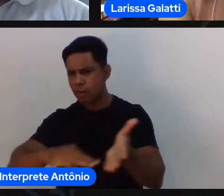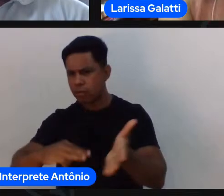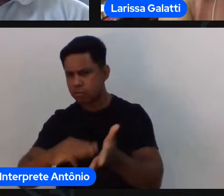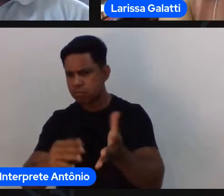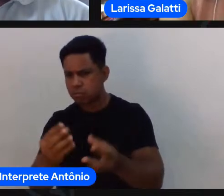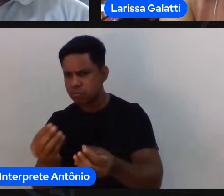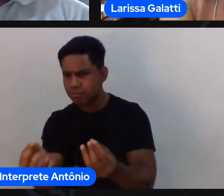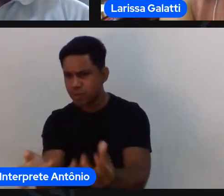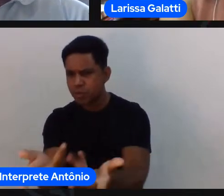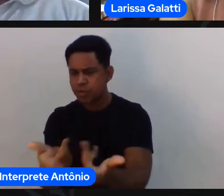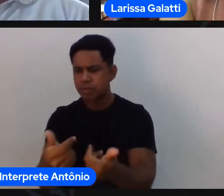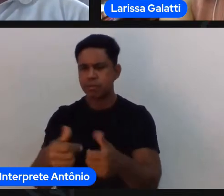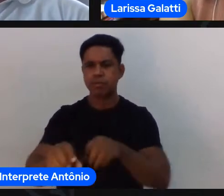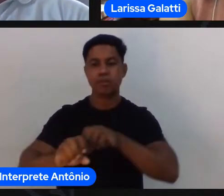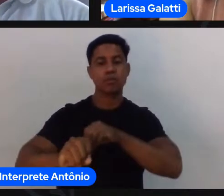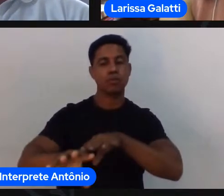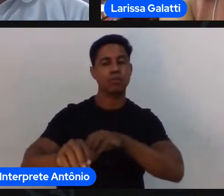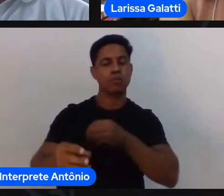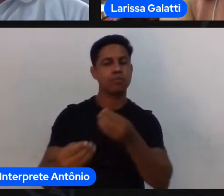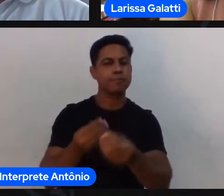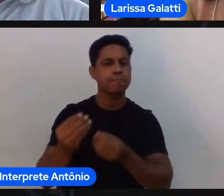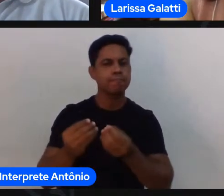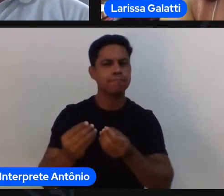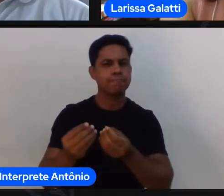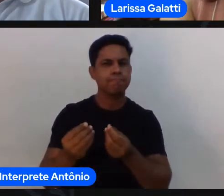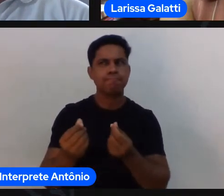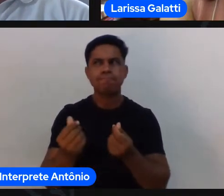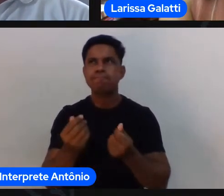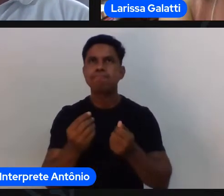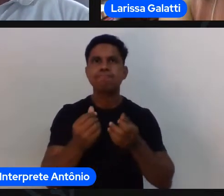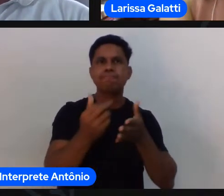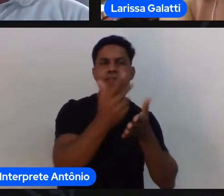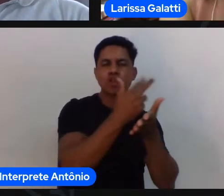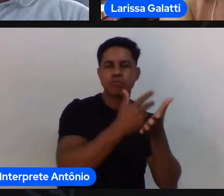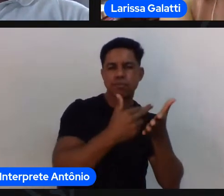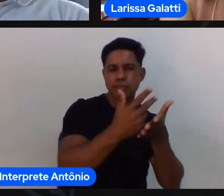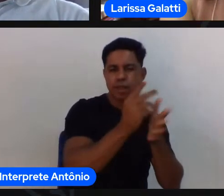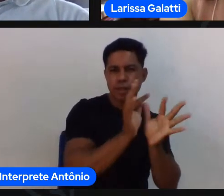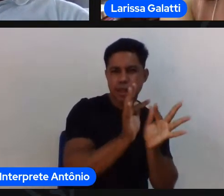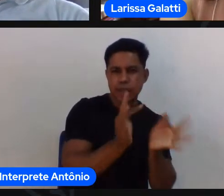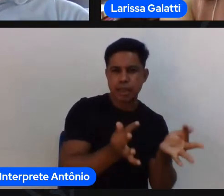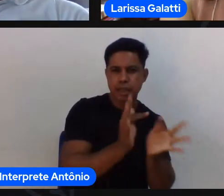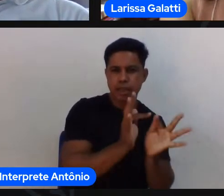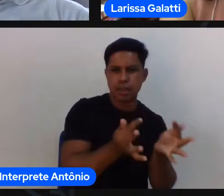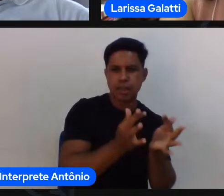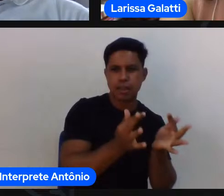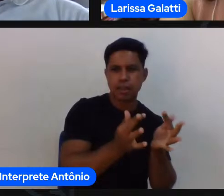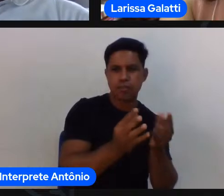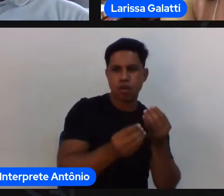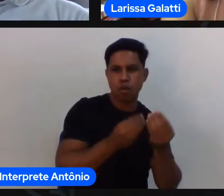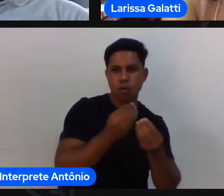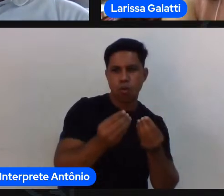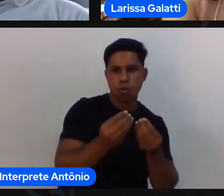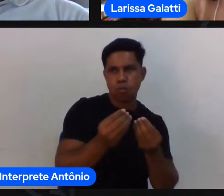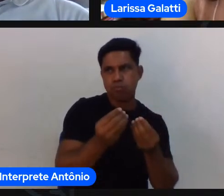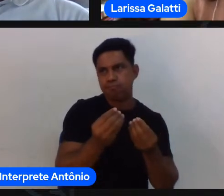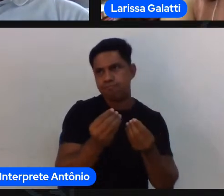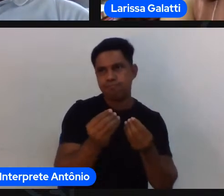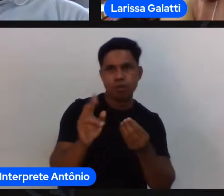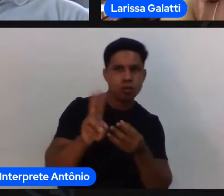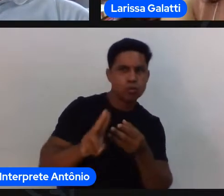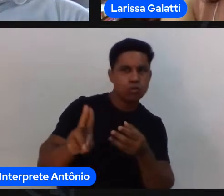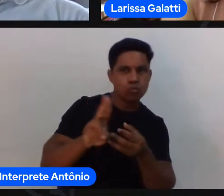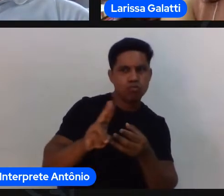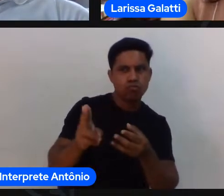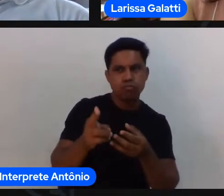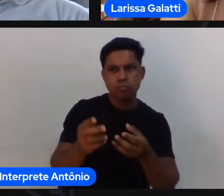todo em desenhos simplificados né então se eu tô fazendo uma modalidade coletiva eu não vou tirar o adversário eu